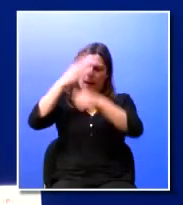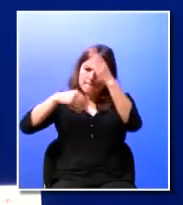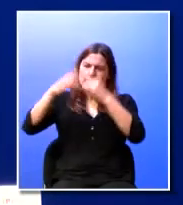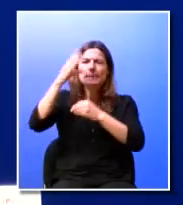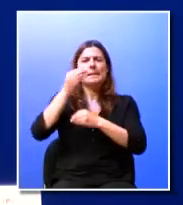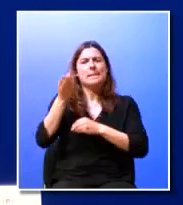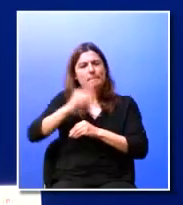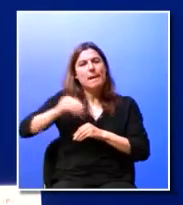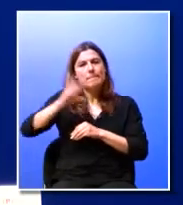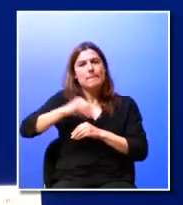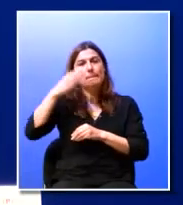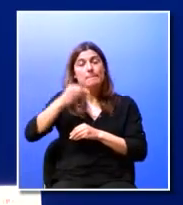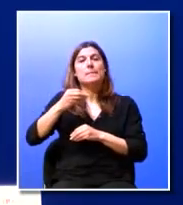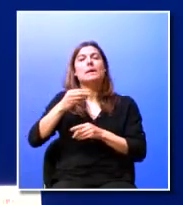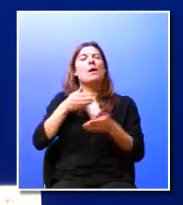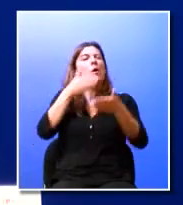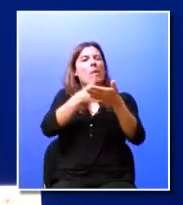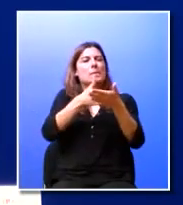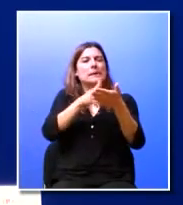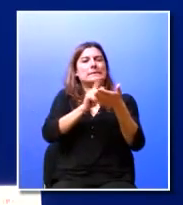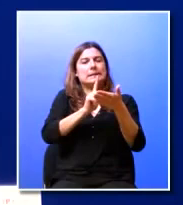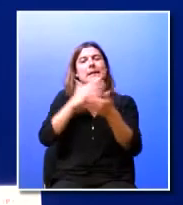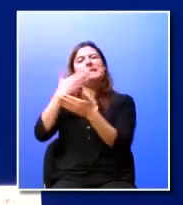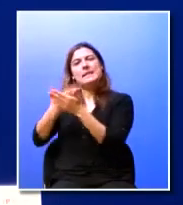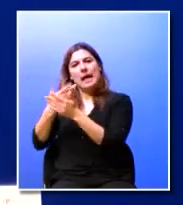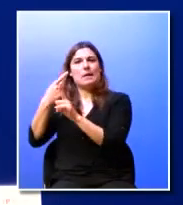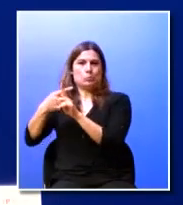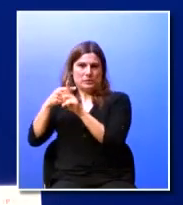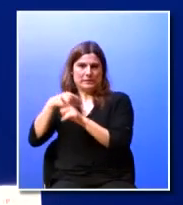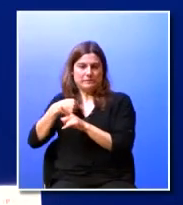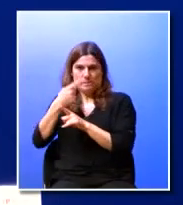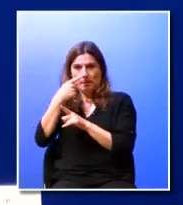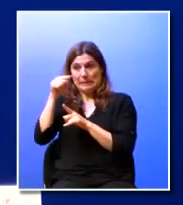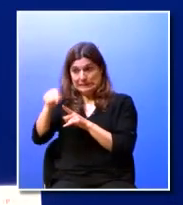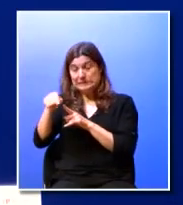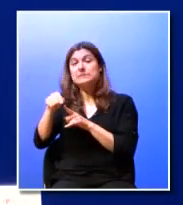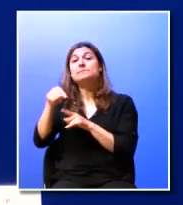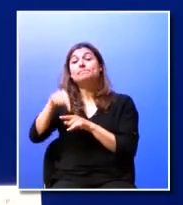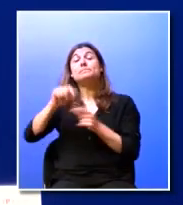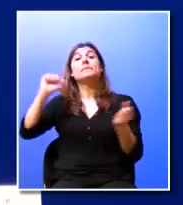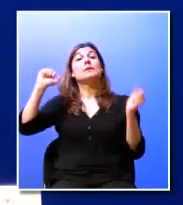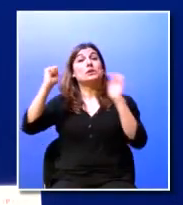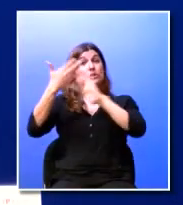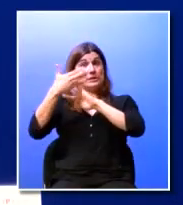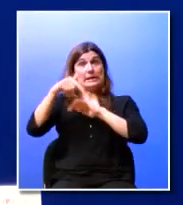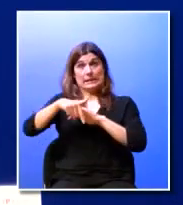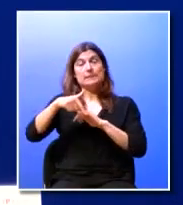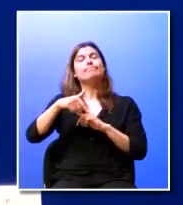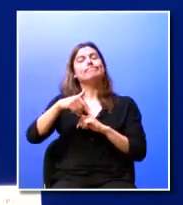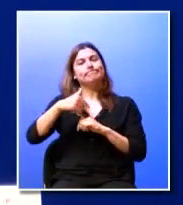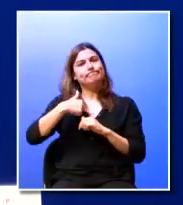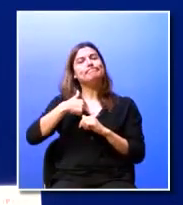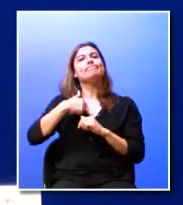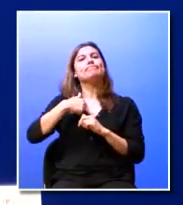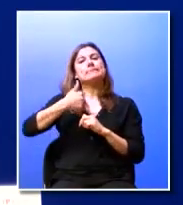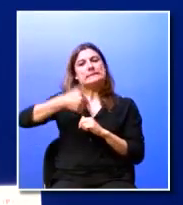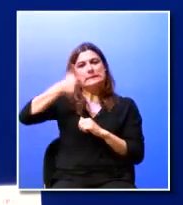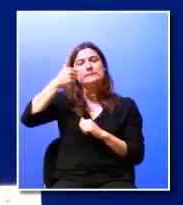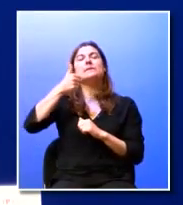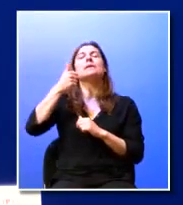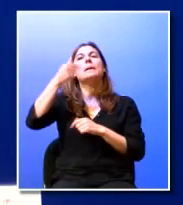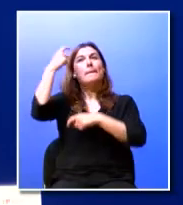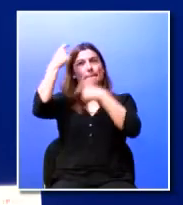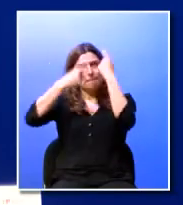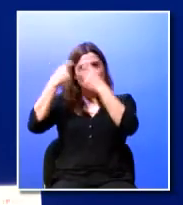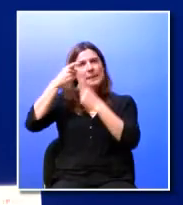com obstáculos mas para terminar com uma coisa positiva consideramos muito aqui no ISPT e o EL que sim aprender a pensar